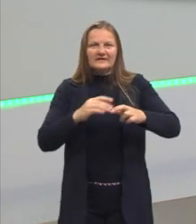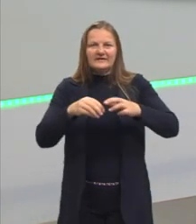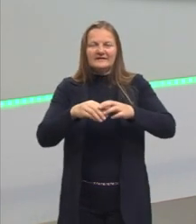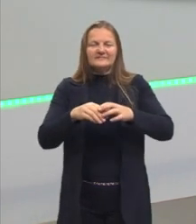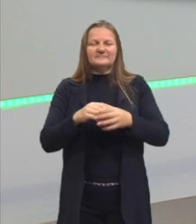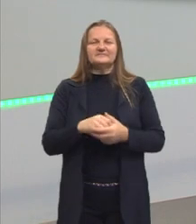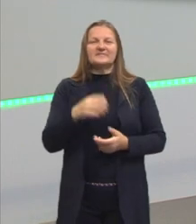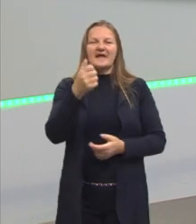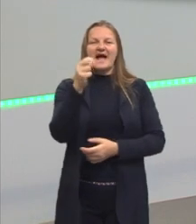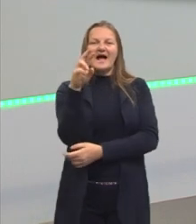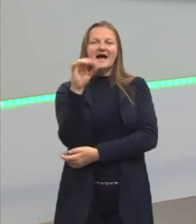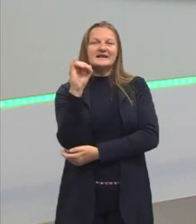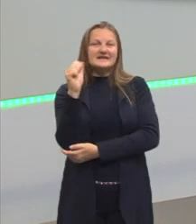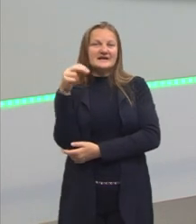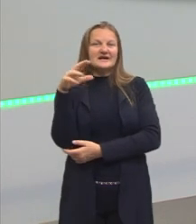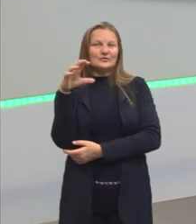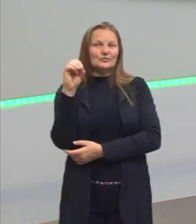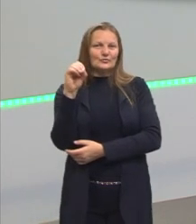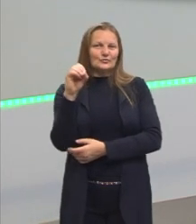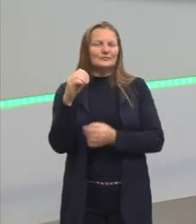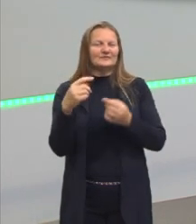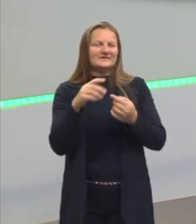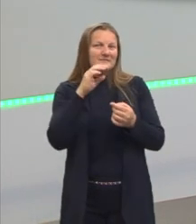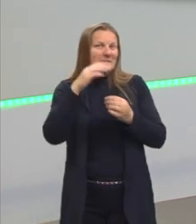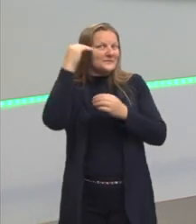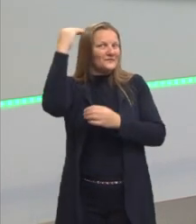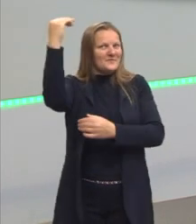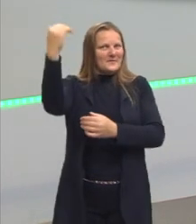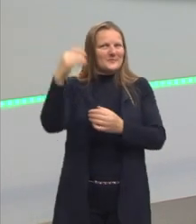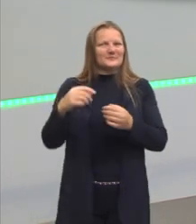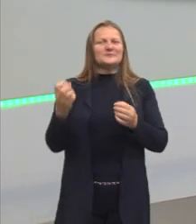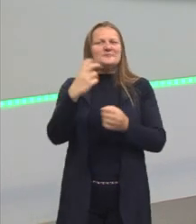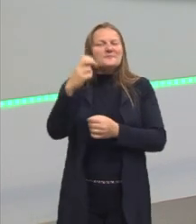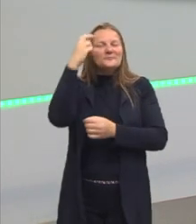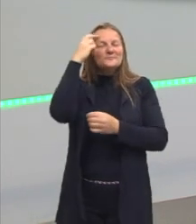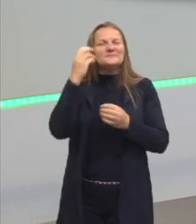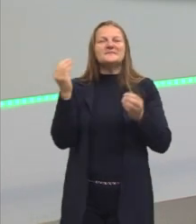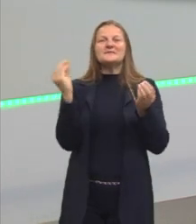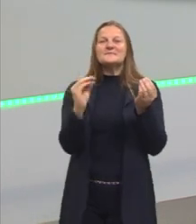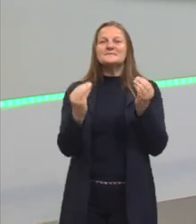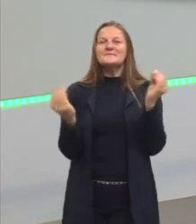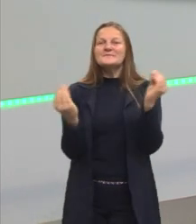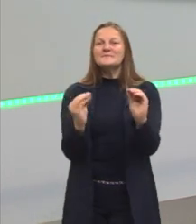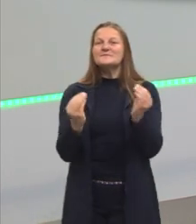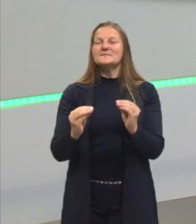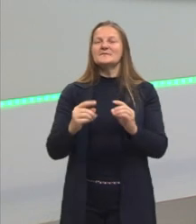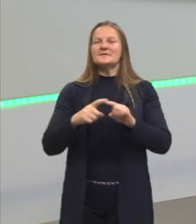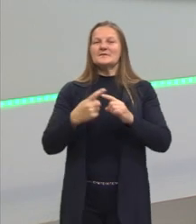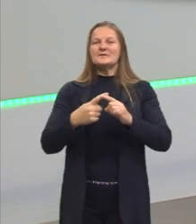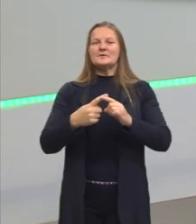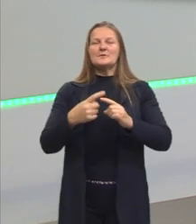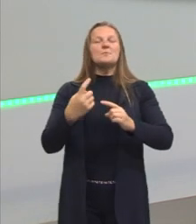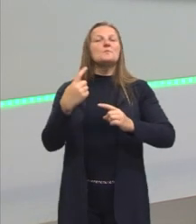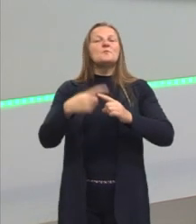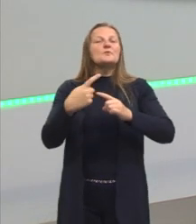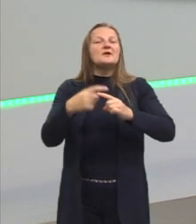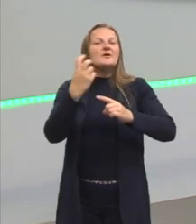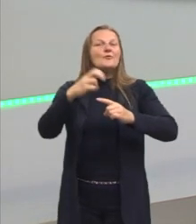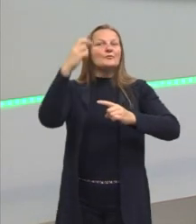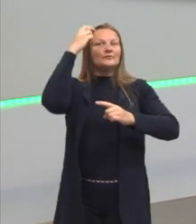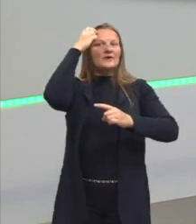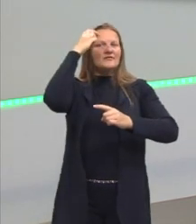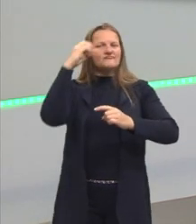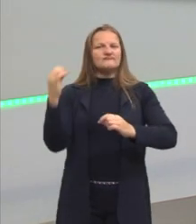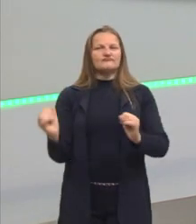existe cultura melhor ou pior. Toda cultura, ela se vale por ser cultural,